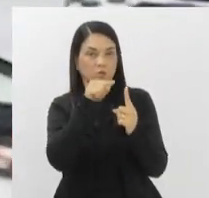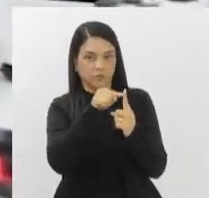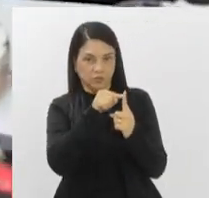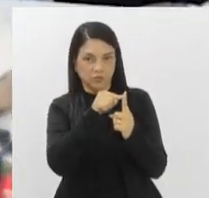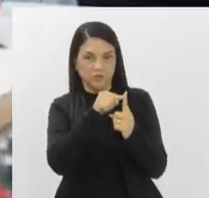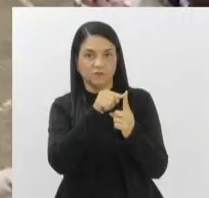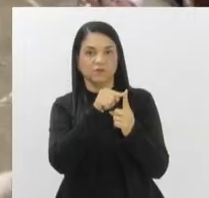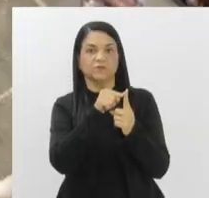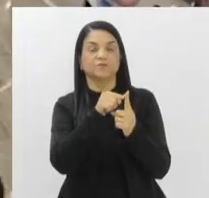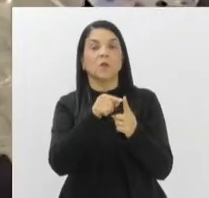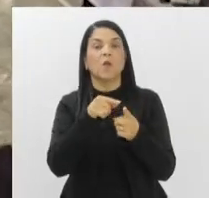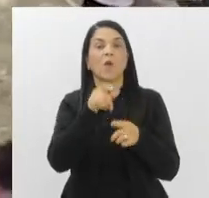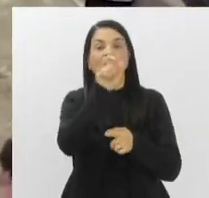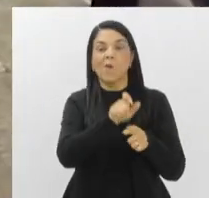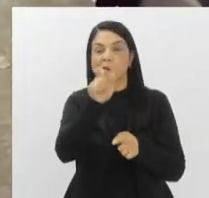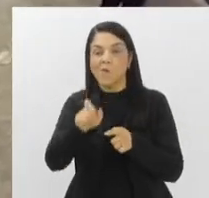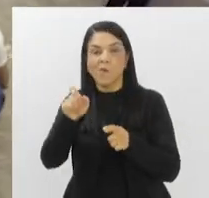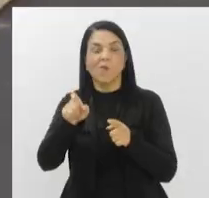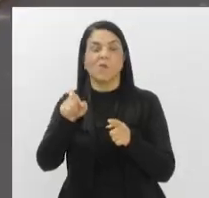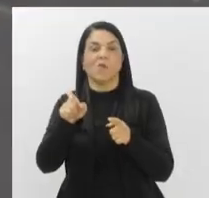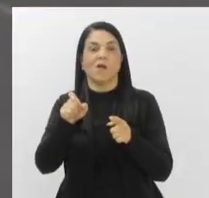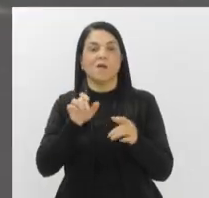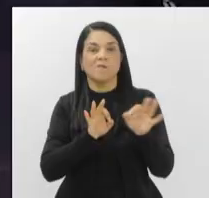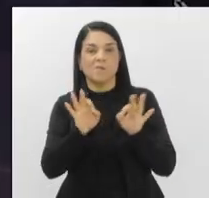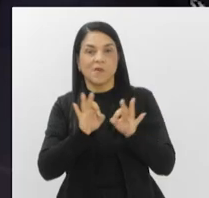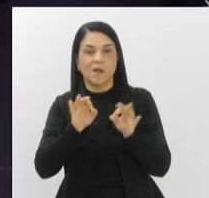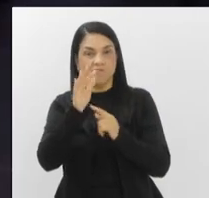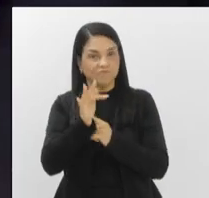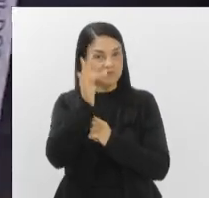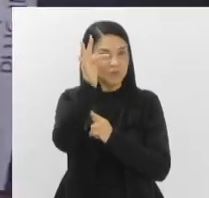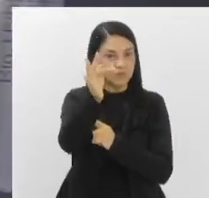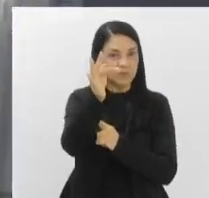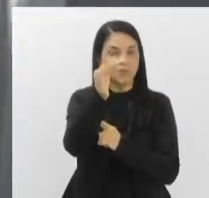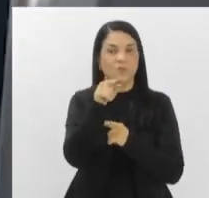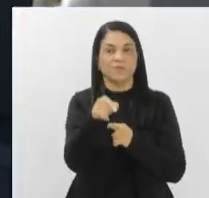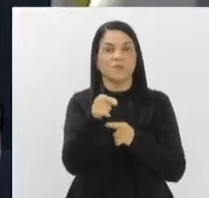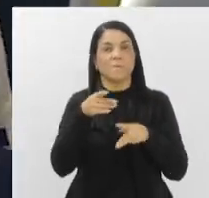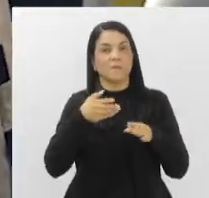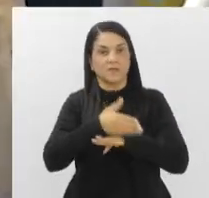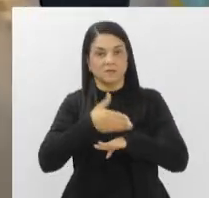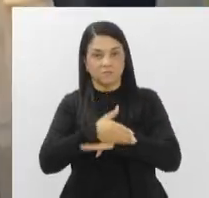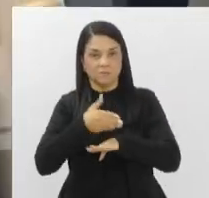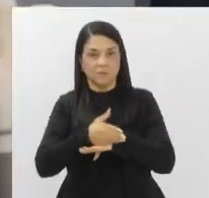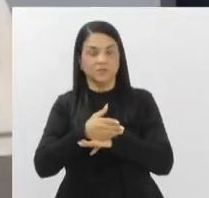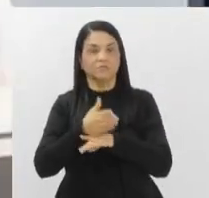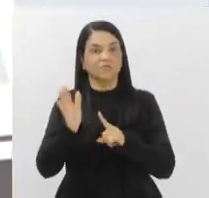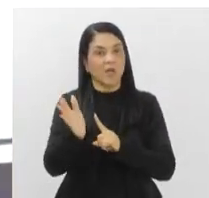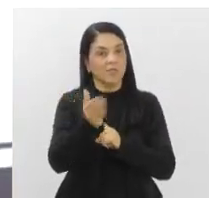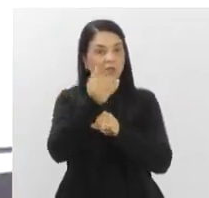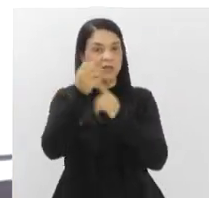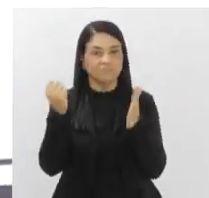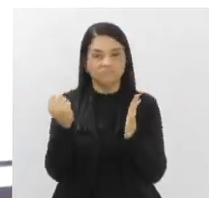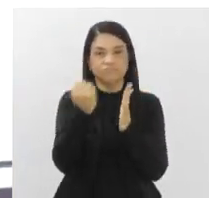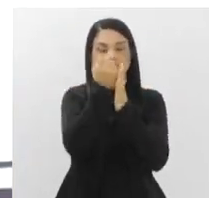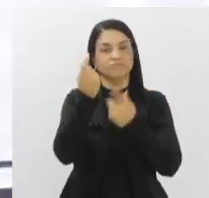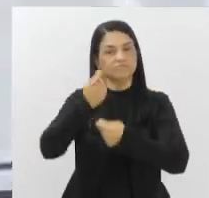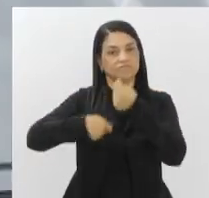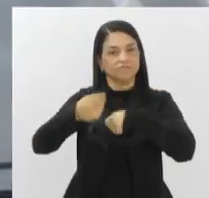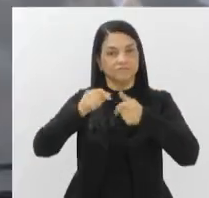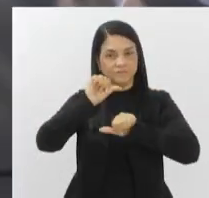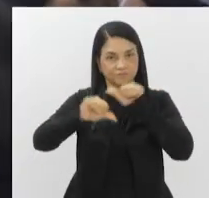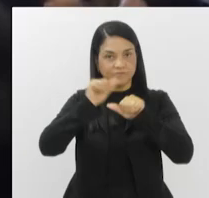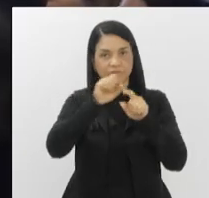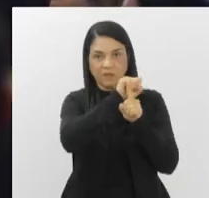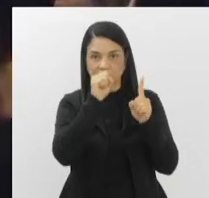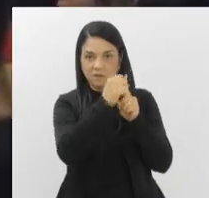é preparar os participantes para o futuro e os impactos da tecnologia na transformação dos negócios e da sociedade. Serão